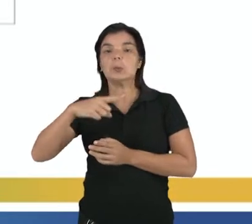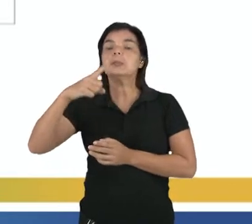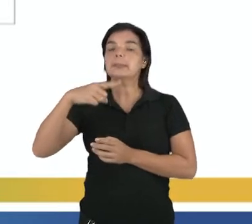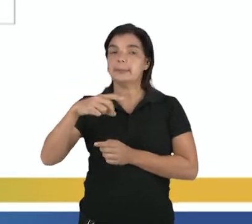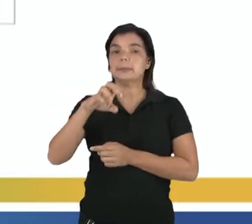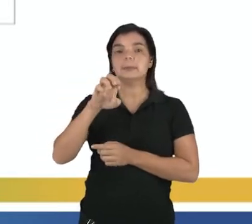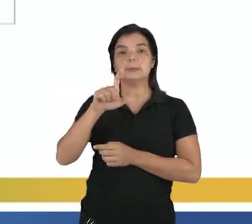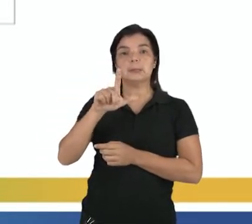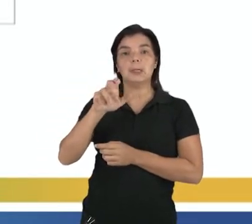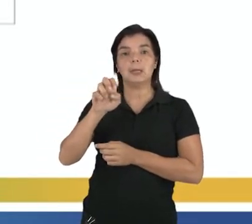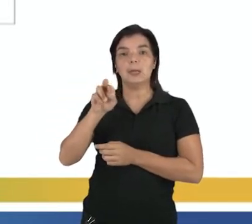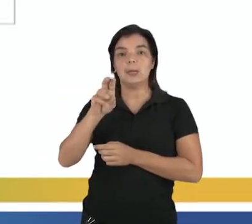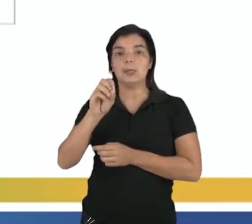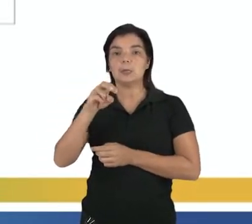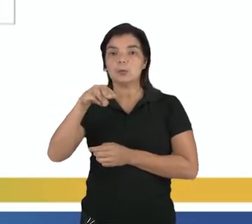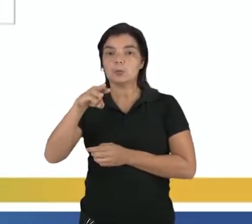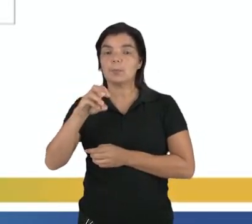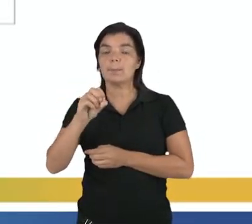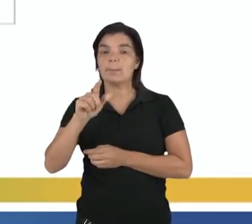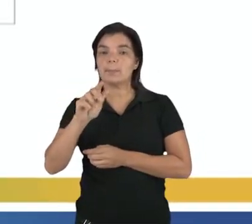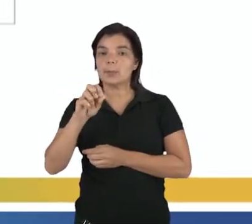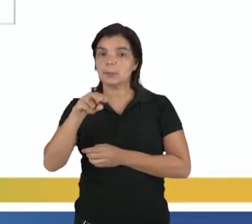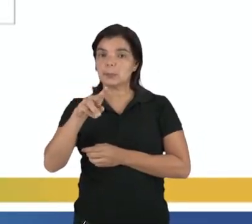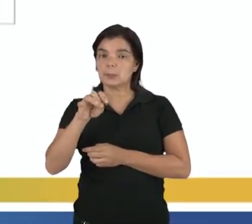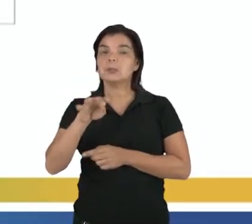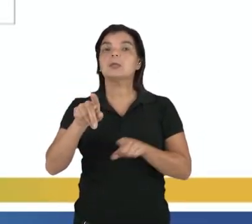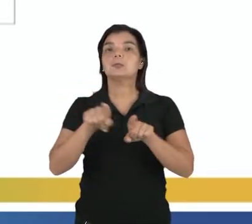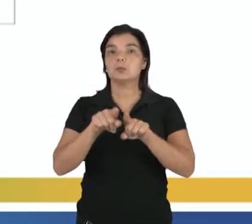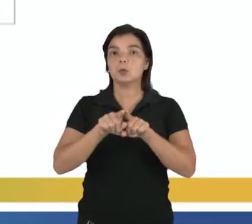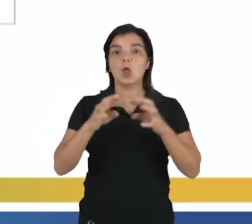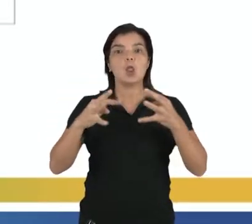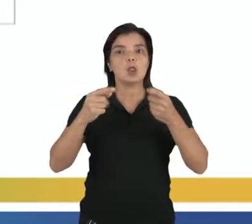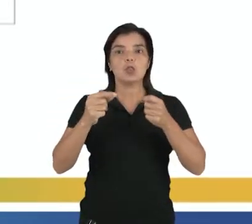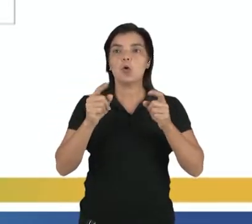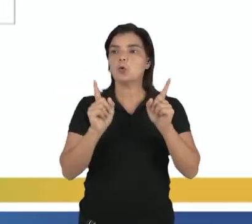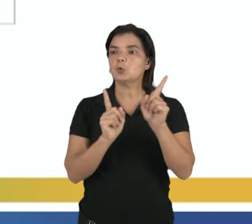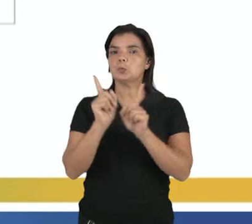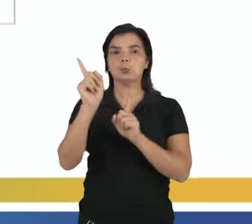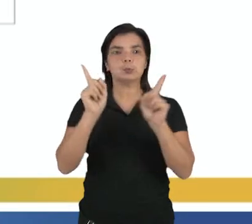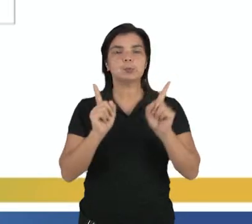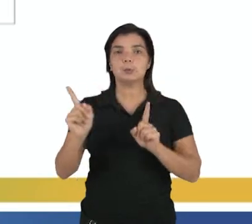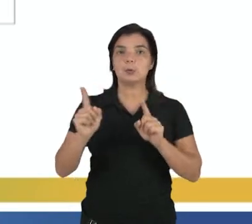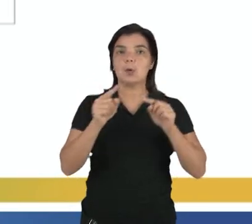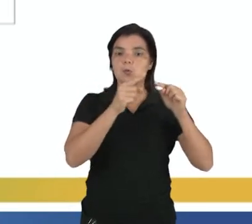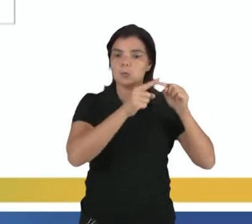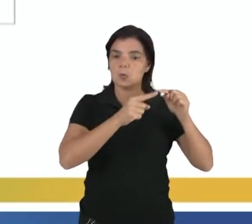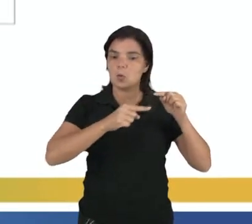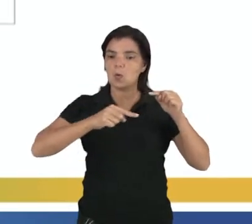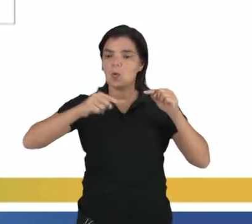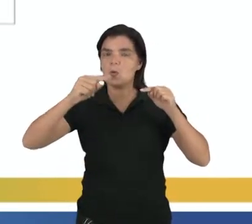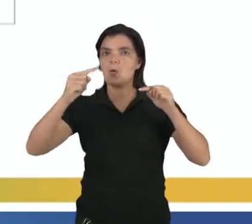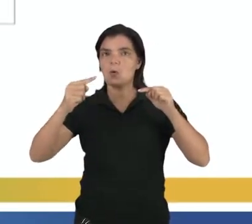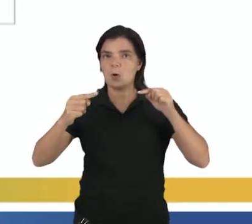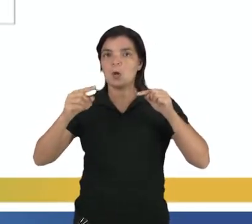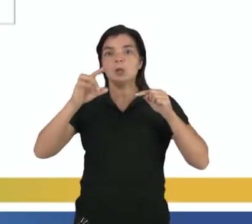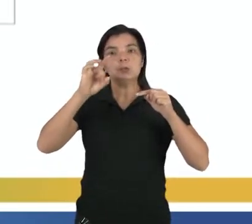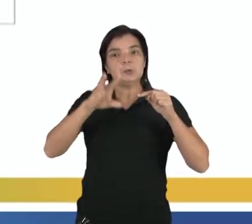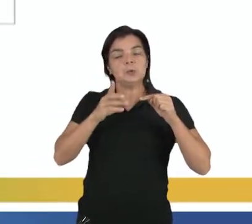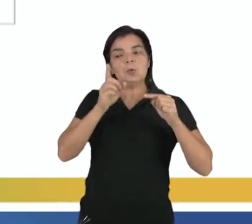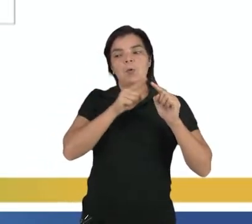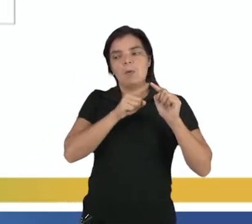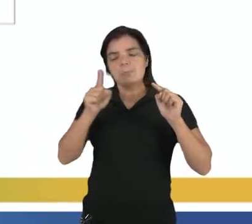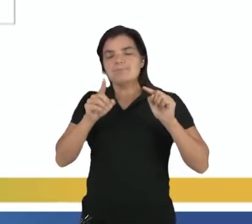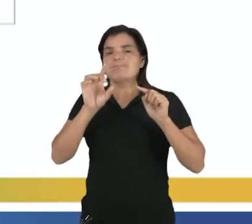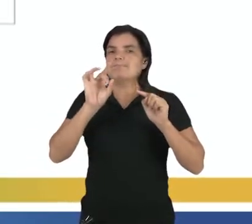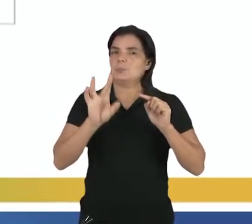campos elétricos e magnéticos em todas as direções. Quando passa por um polarizador, ela fica apenas em uma